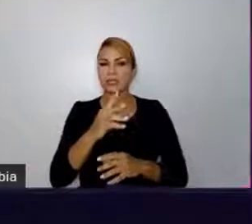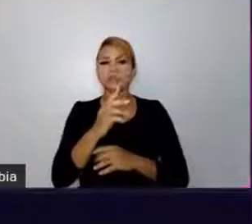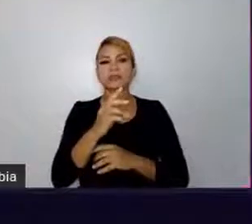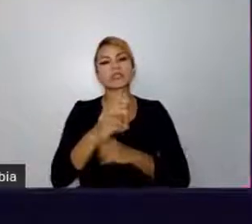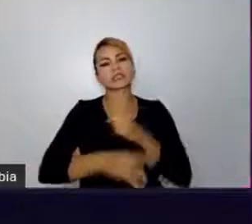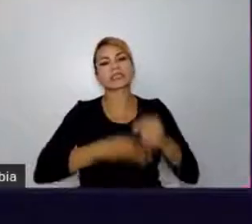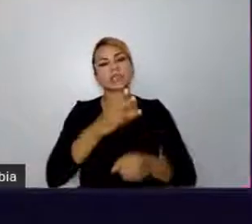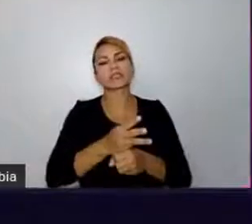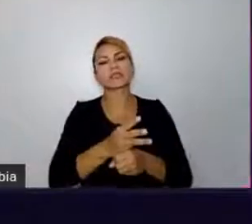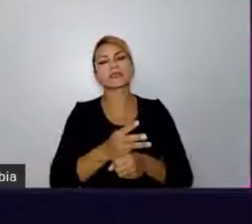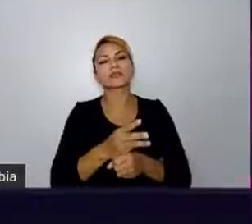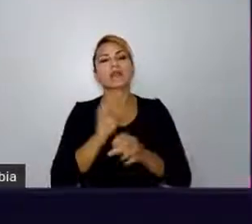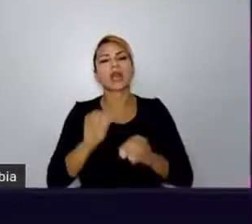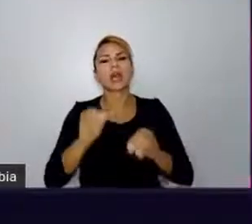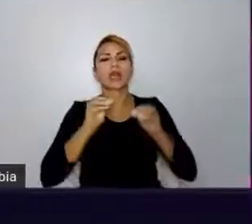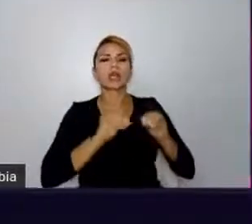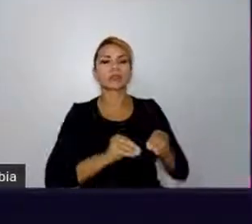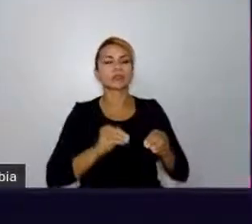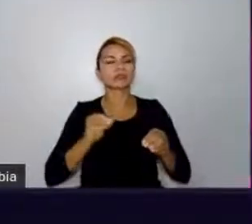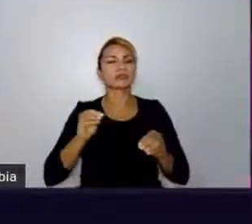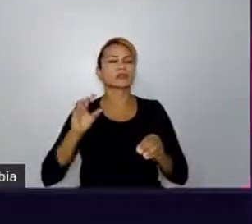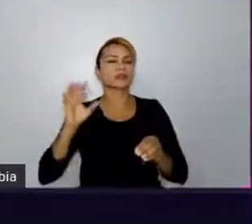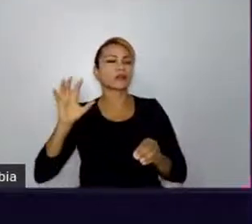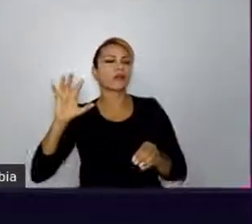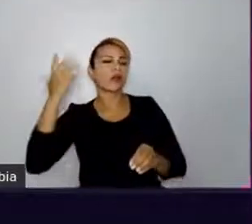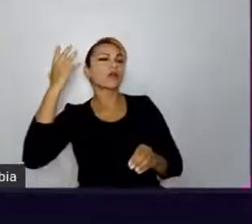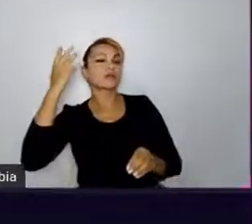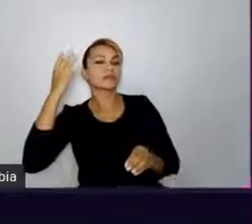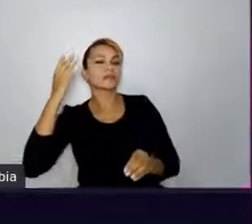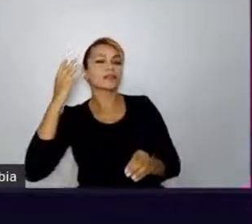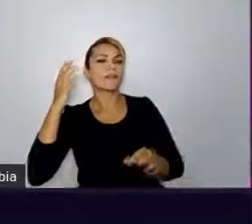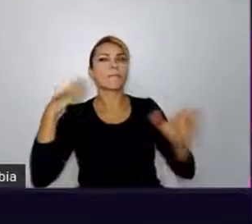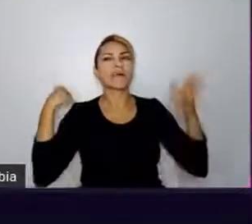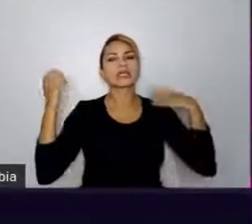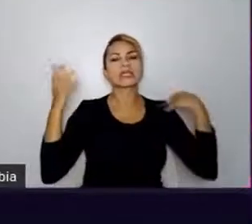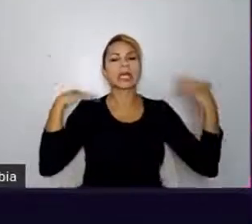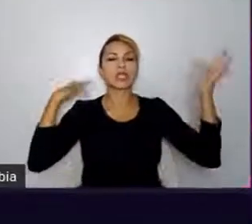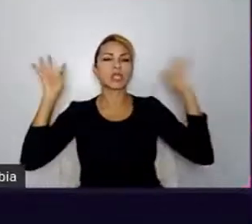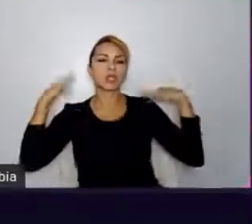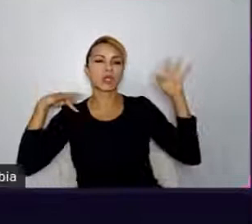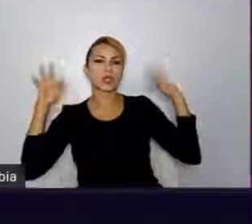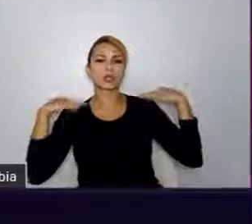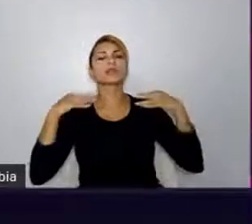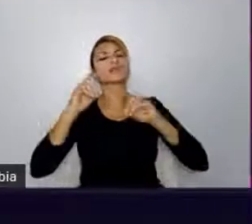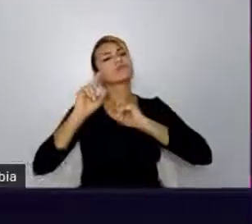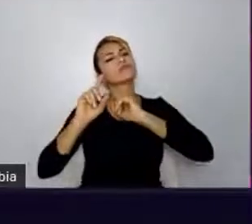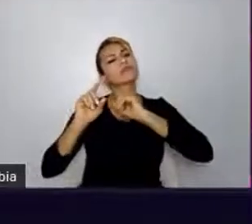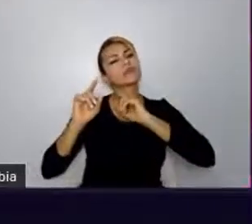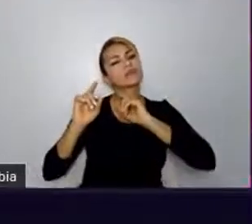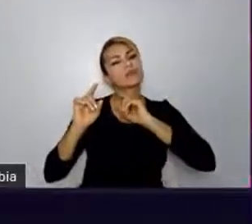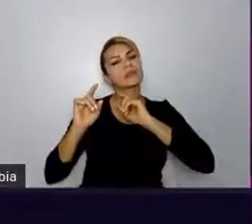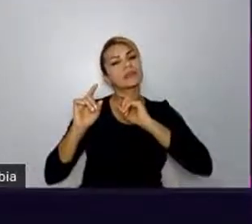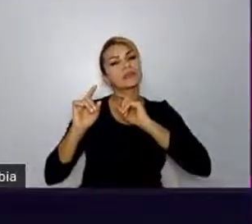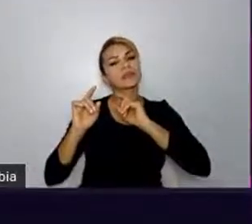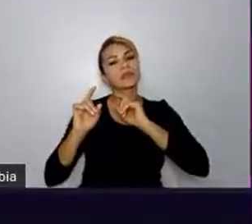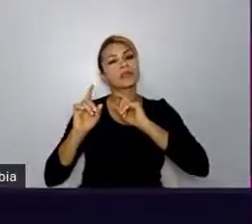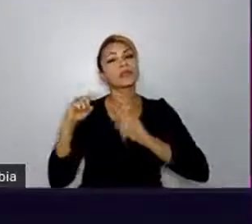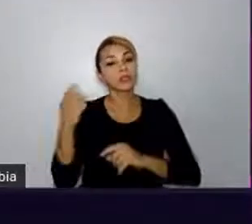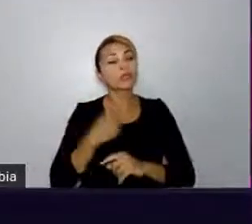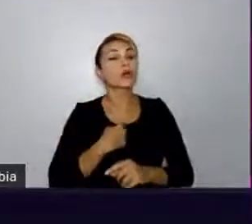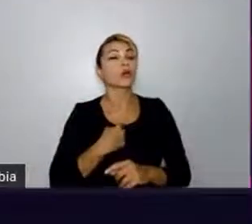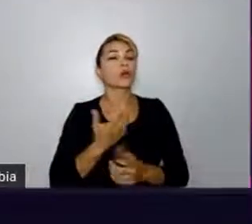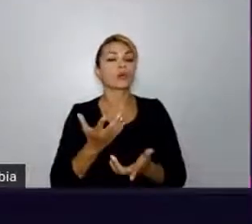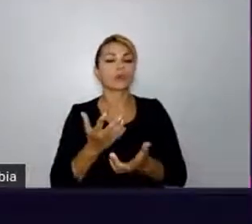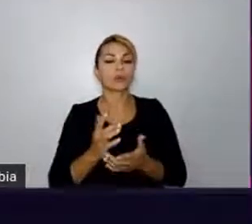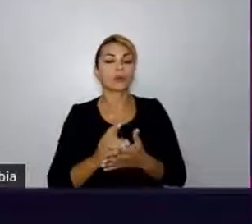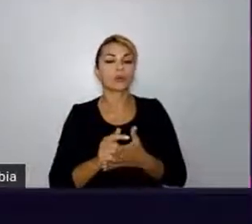passeios turísticos a pé pela cidade e tal. E, nesse tour, a gente passava por um